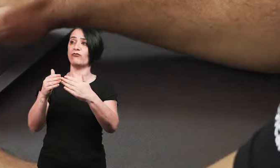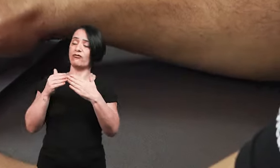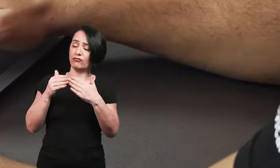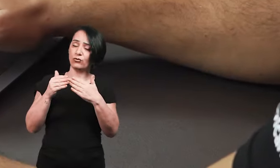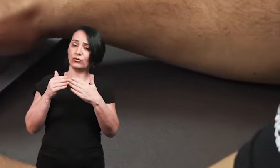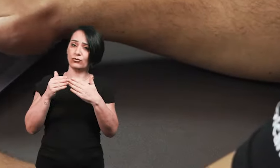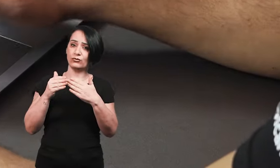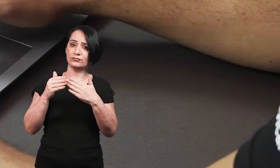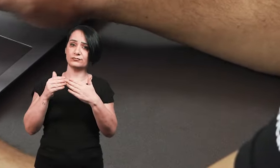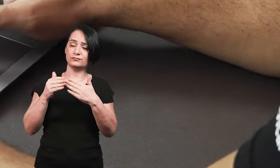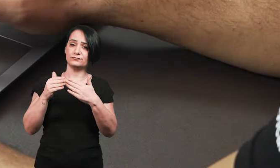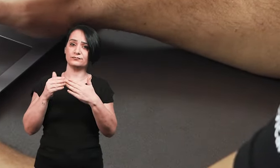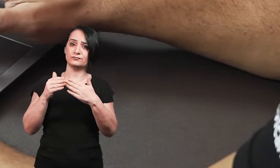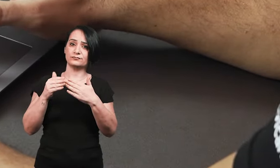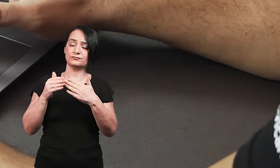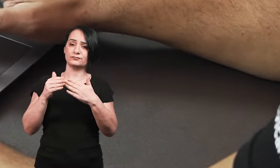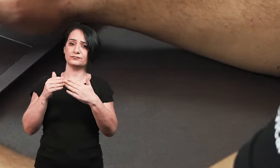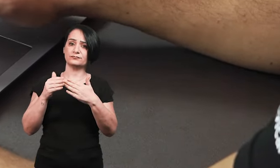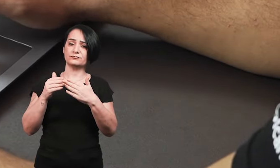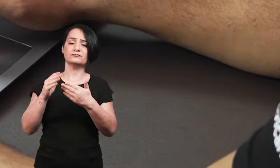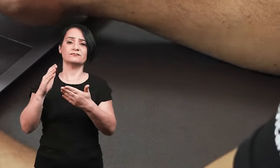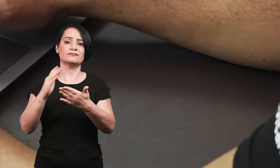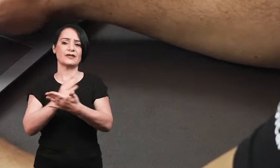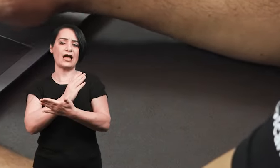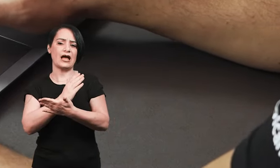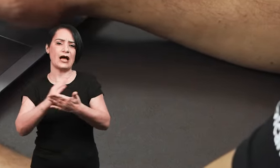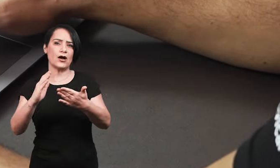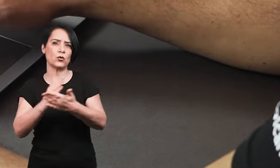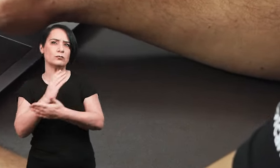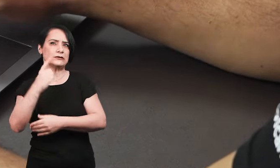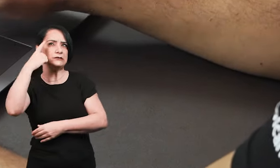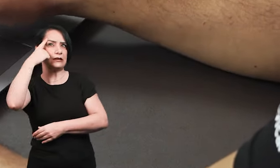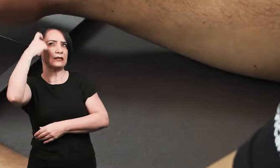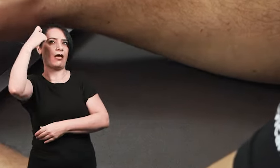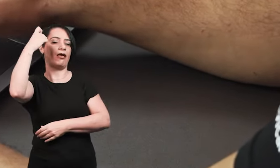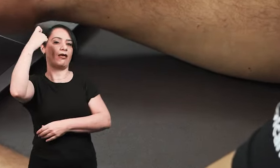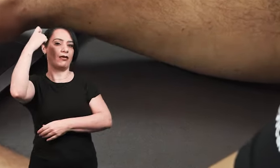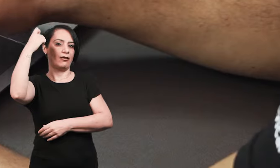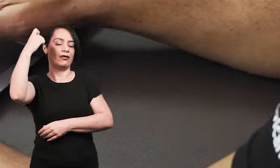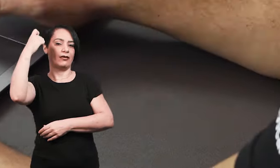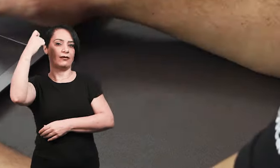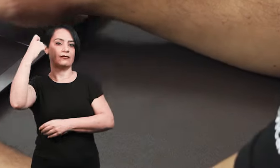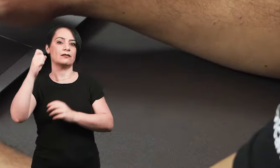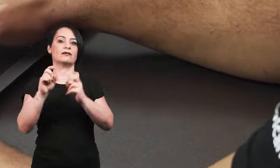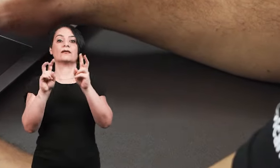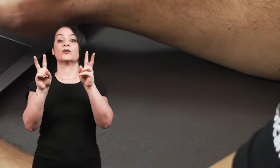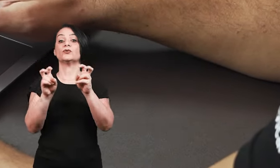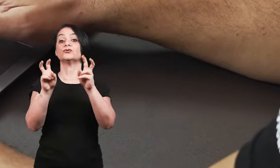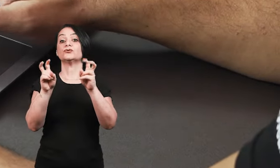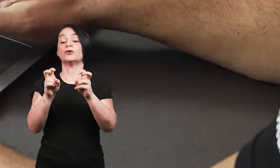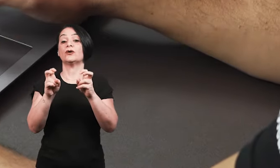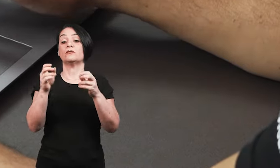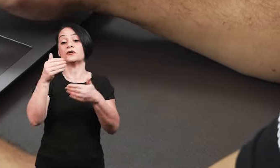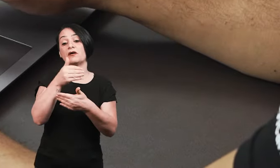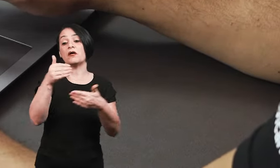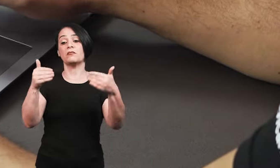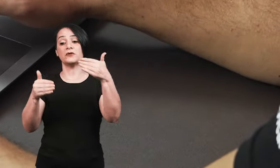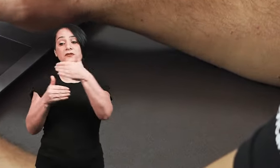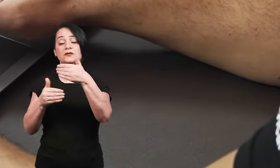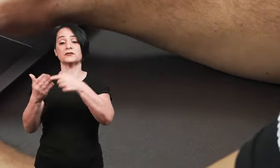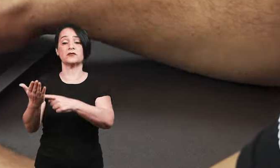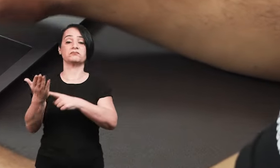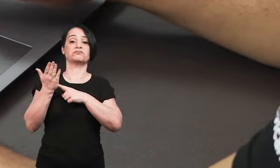favor, me dê alguns insights sobre a